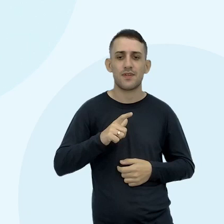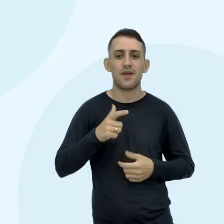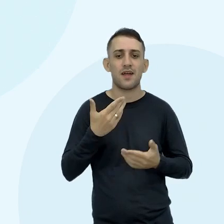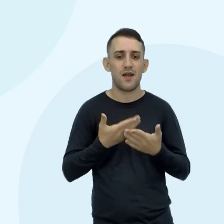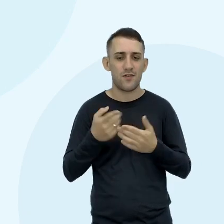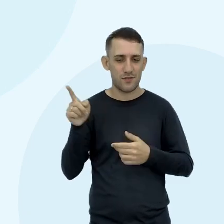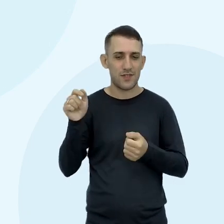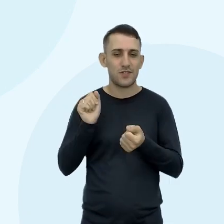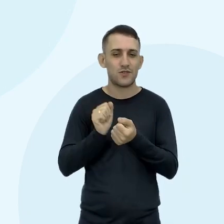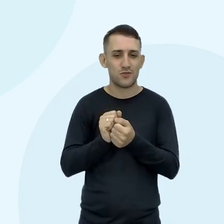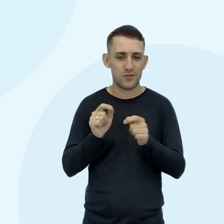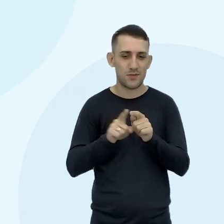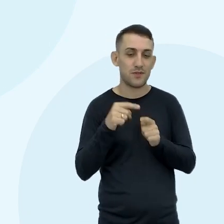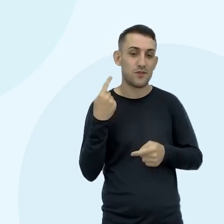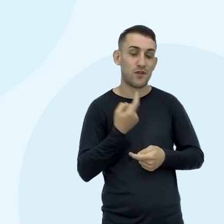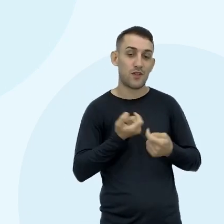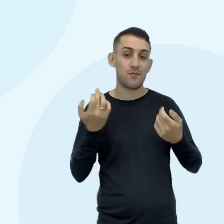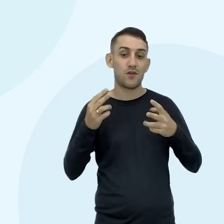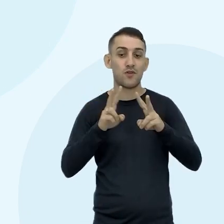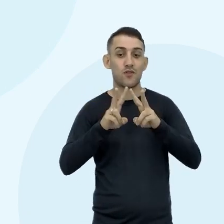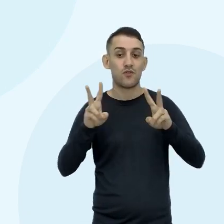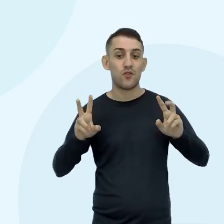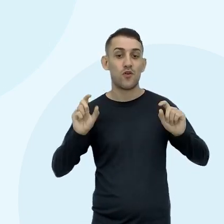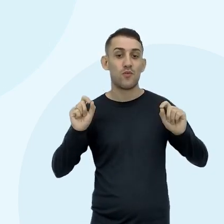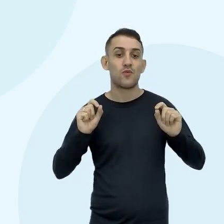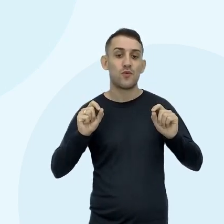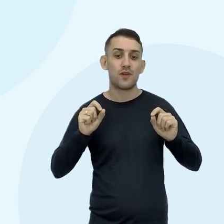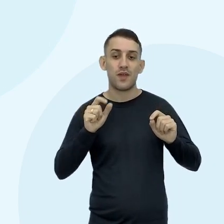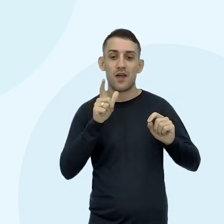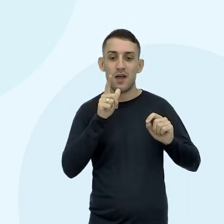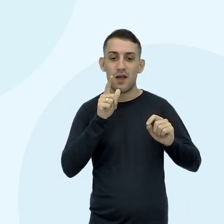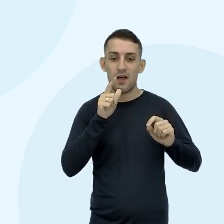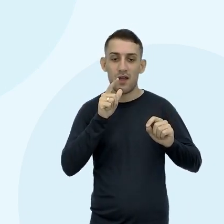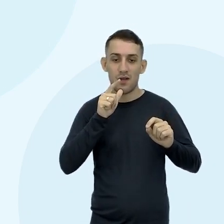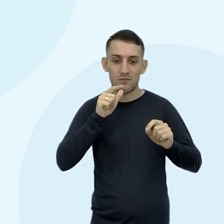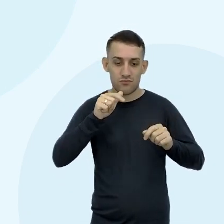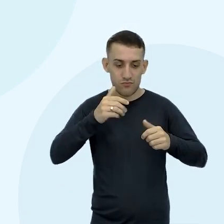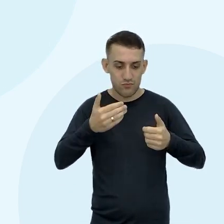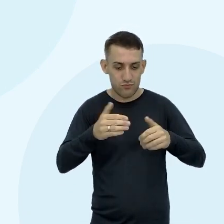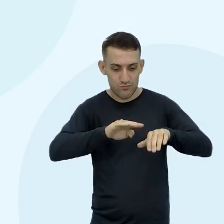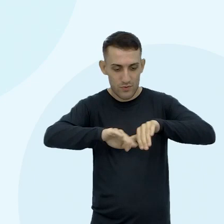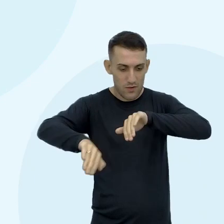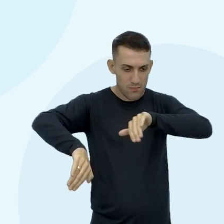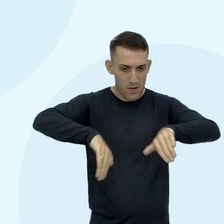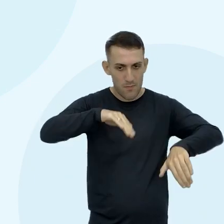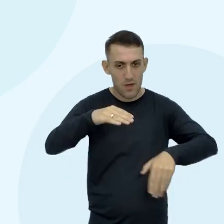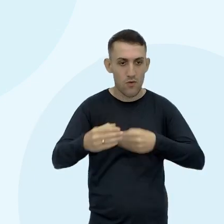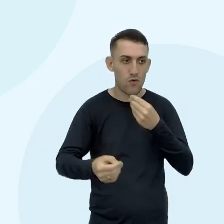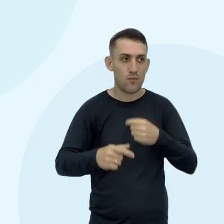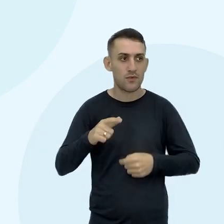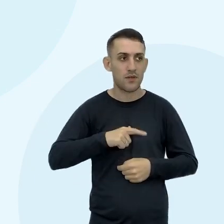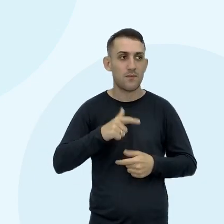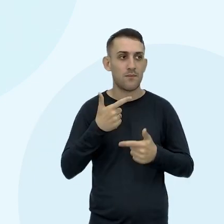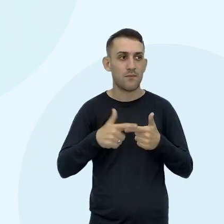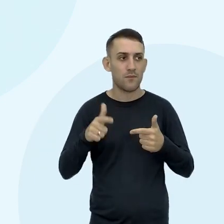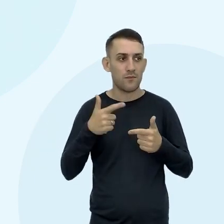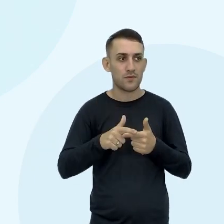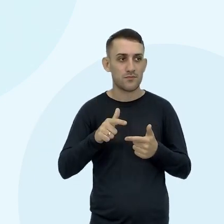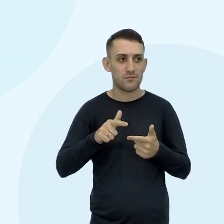também Foi, verdade Aí a gente falou também Sobre a questão do mergulho E como isso afeta a pressão